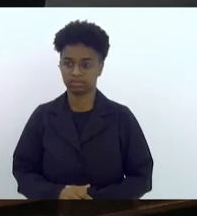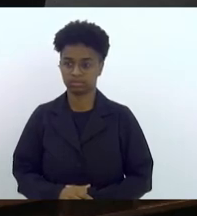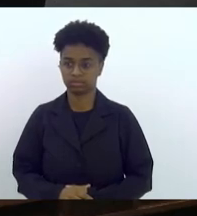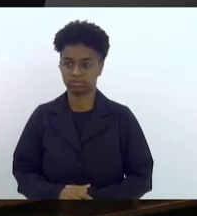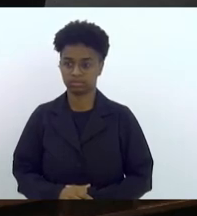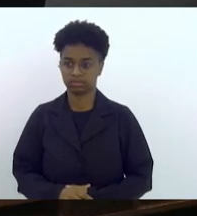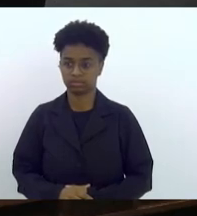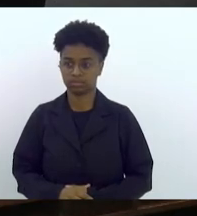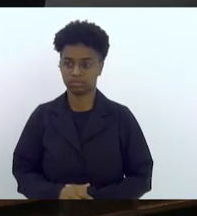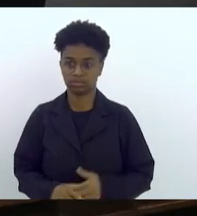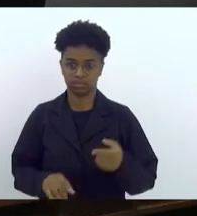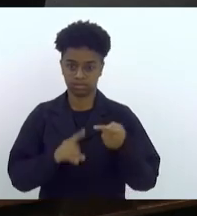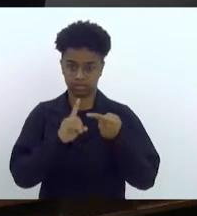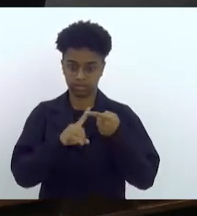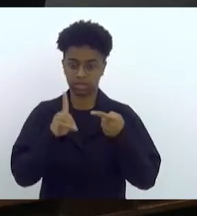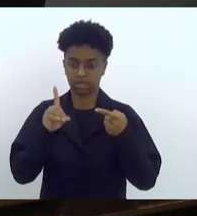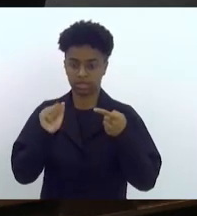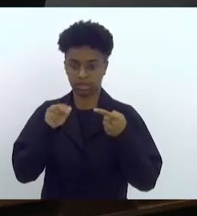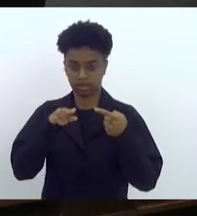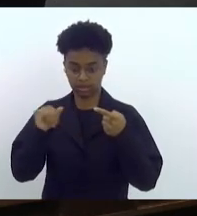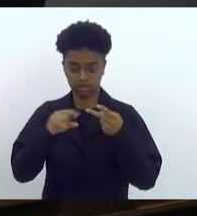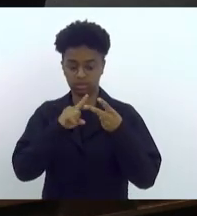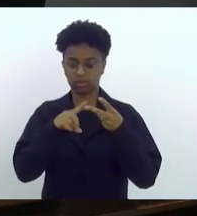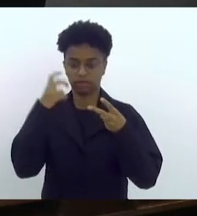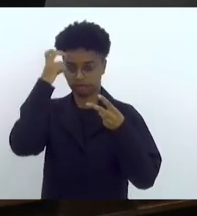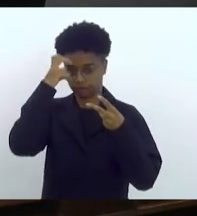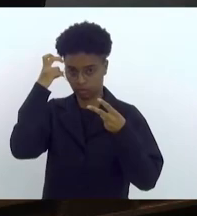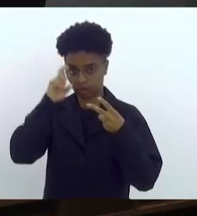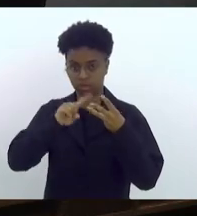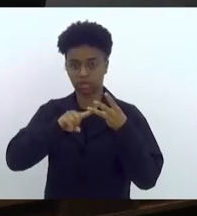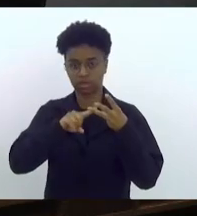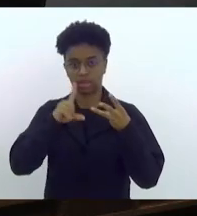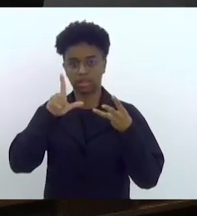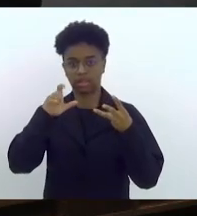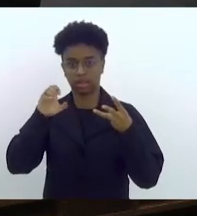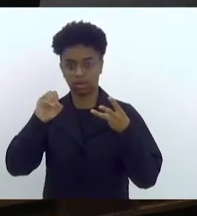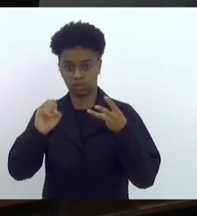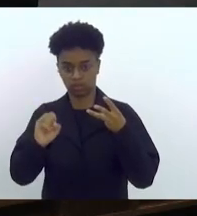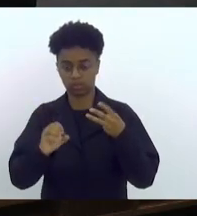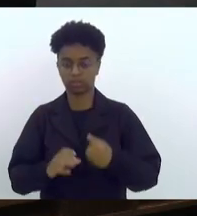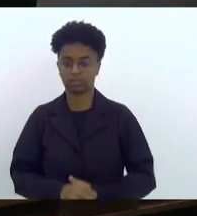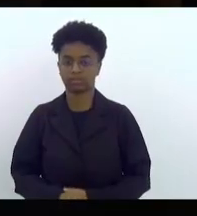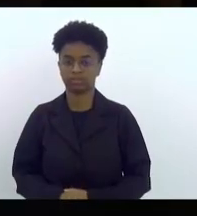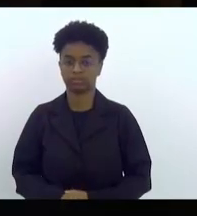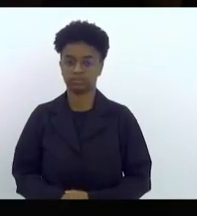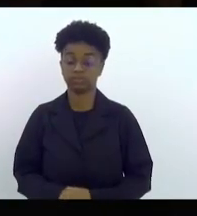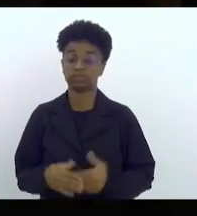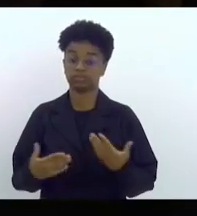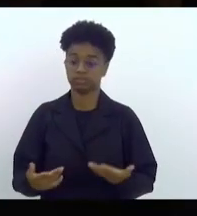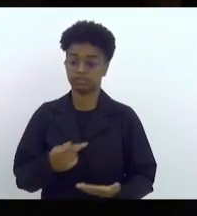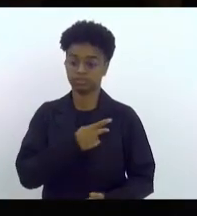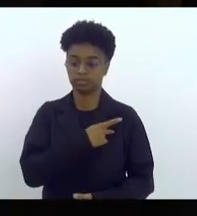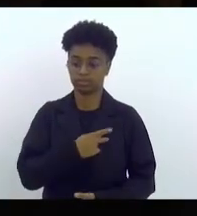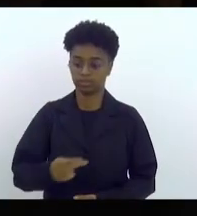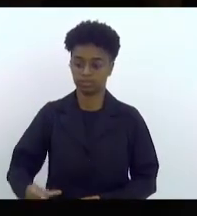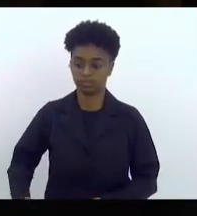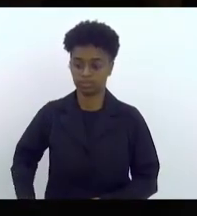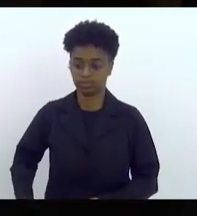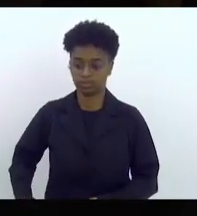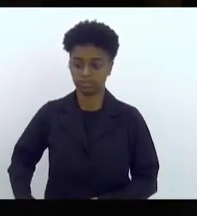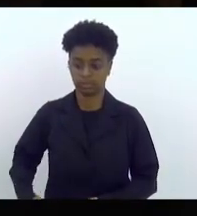Depois da Dani, Verônica, depois Léo. seu presidente, deputado